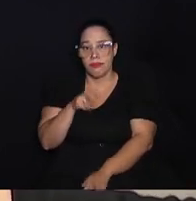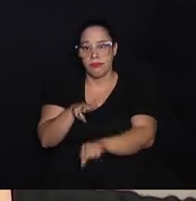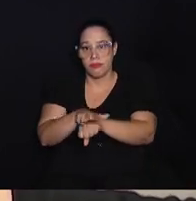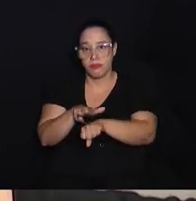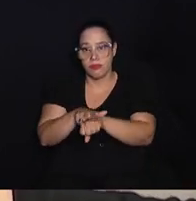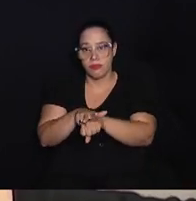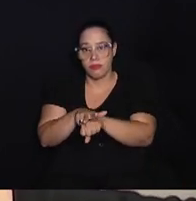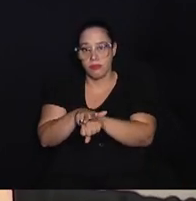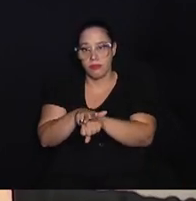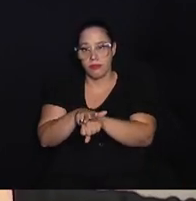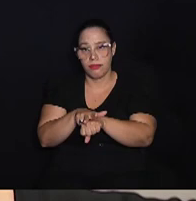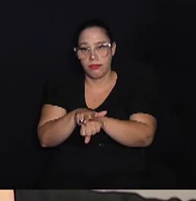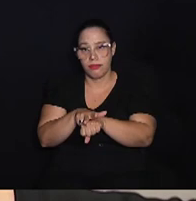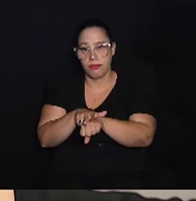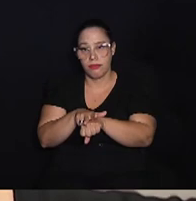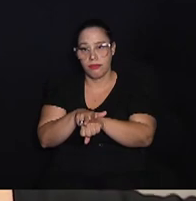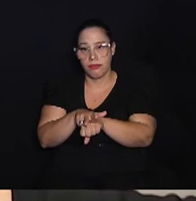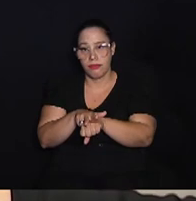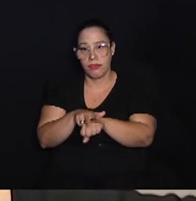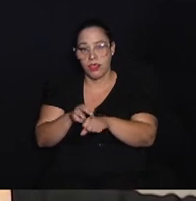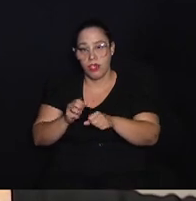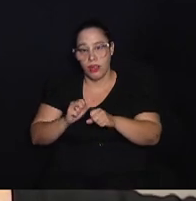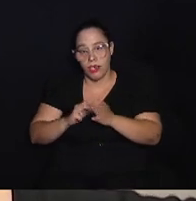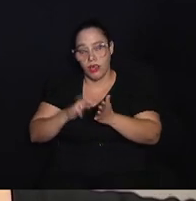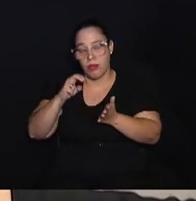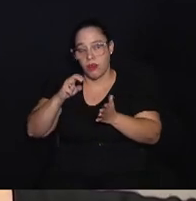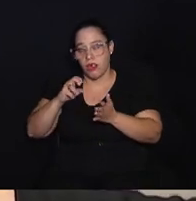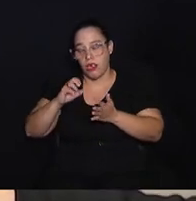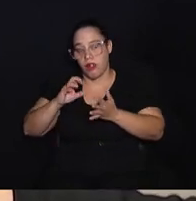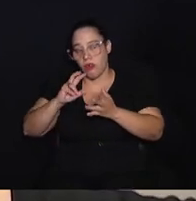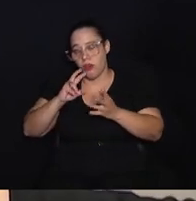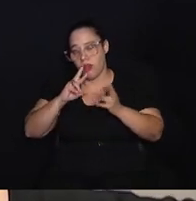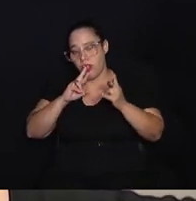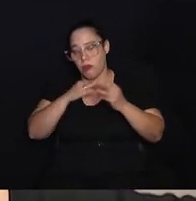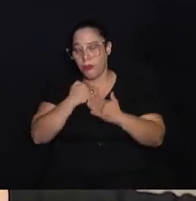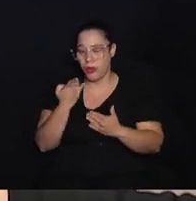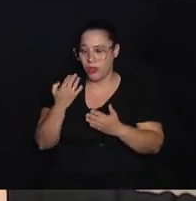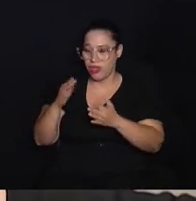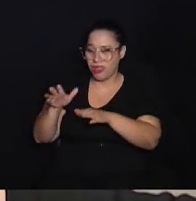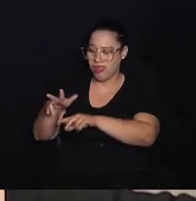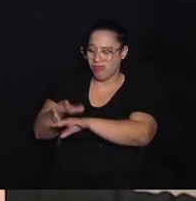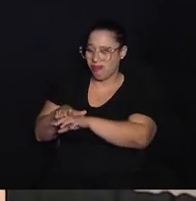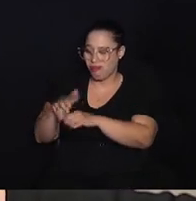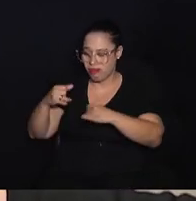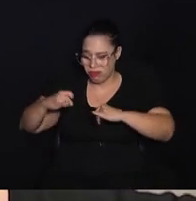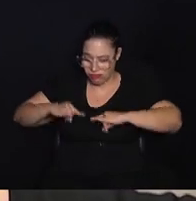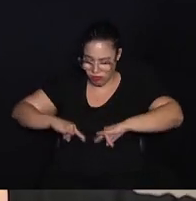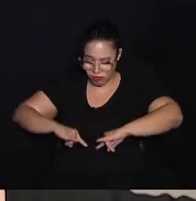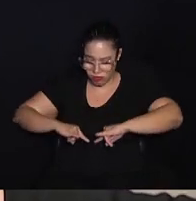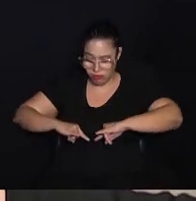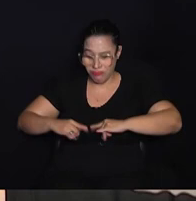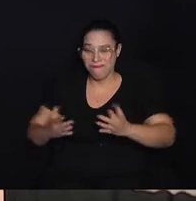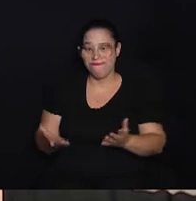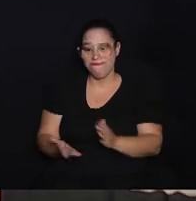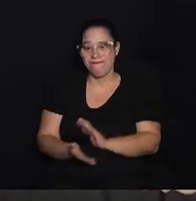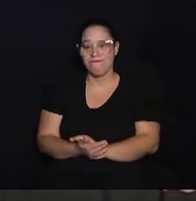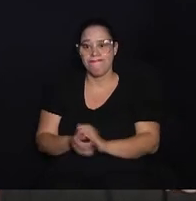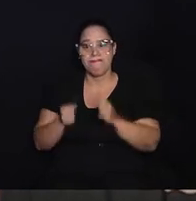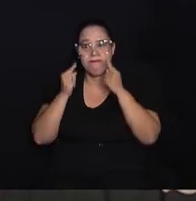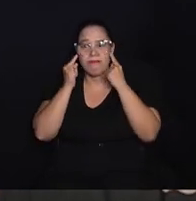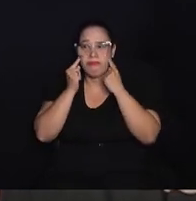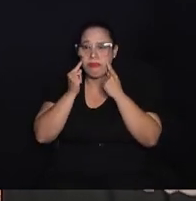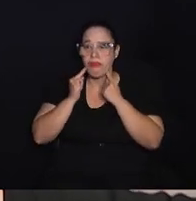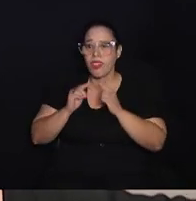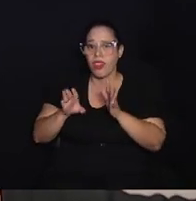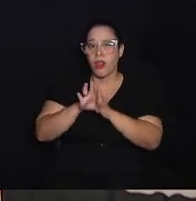aqui, eu amanheci com ela morta na cama e não teve chance de socorro. Então, graças a Deus, eu estou aqui, as meninas, eu cheguei aqui chorando, as meninas